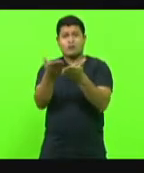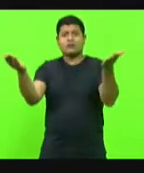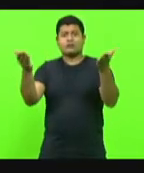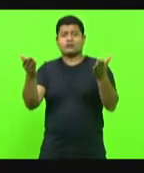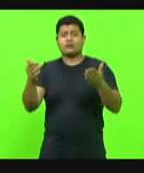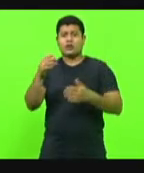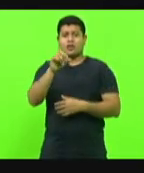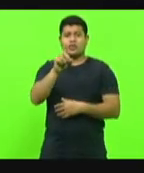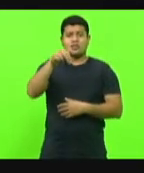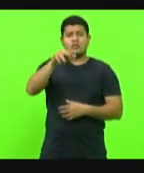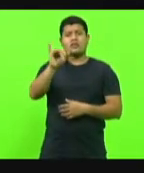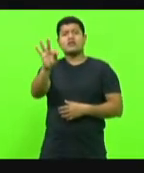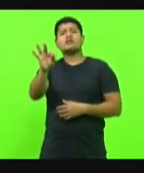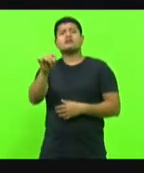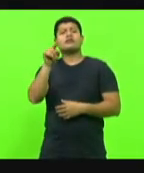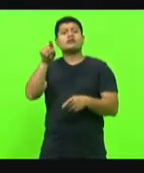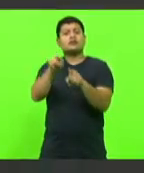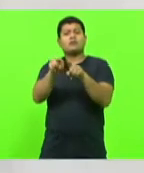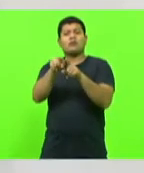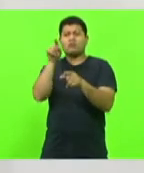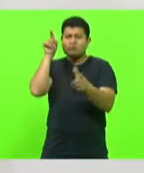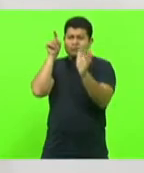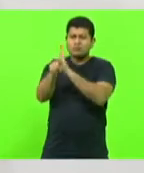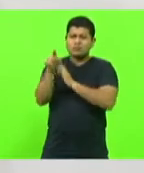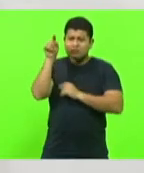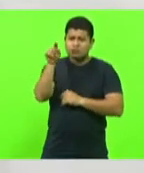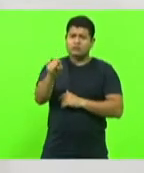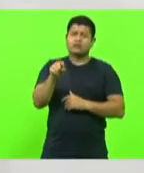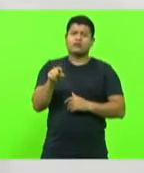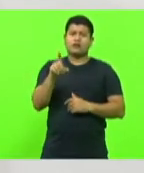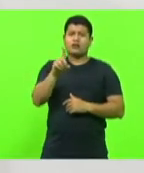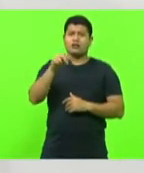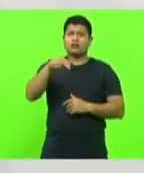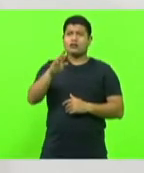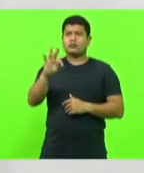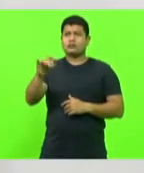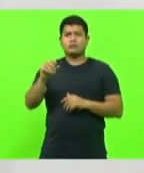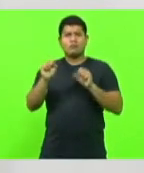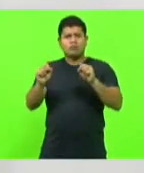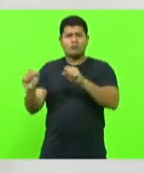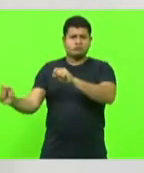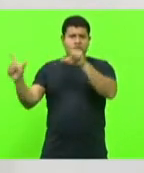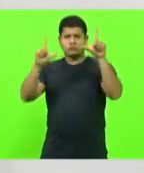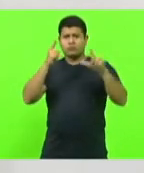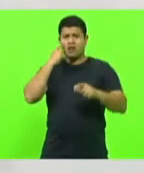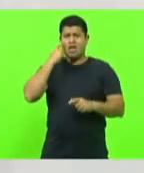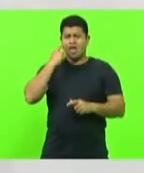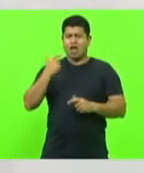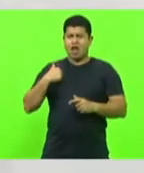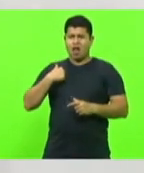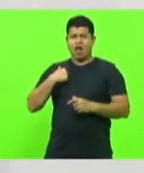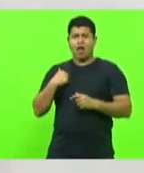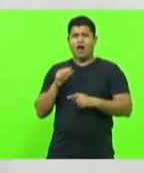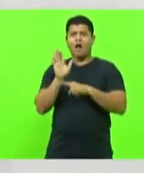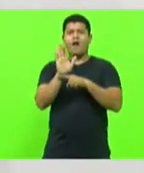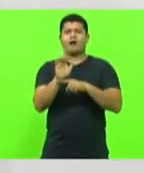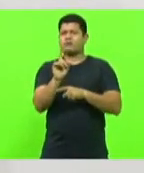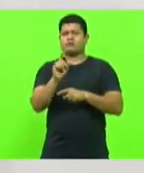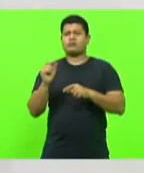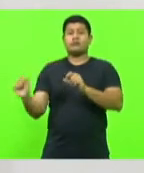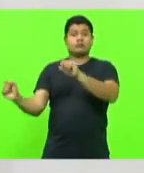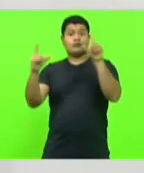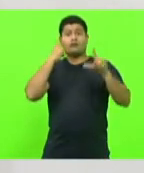DENIT. Eu faço essa pergunta ao DENIT. Bota de novo lá, não precisa mostrar meu rosto. Bota de novo na tela.